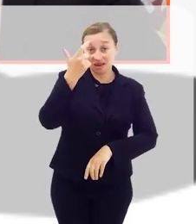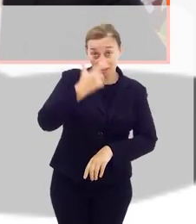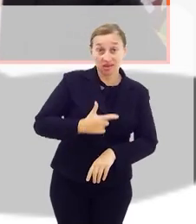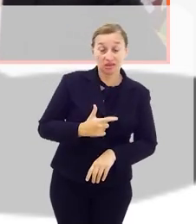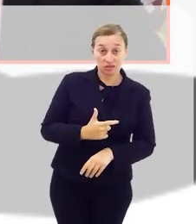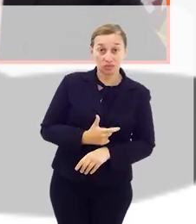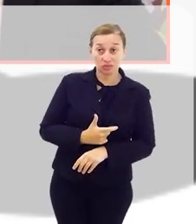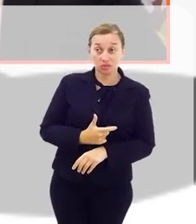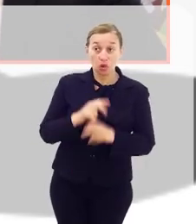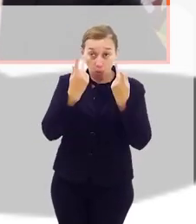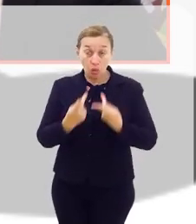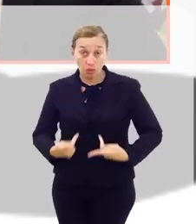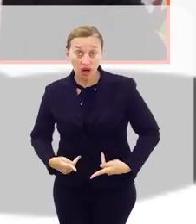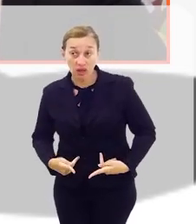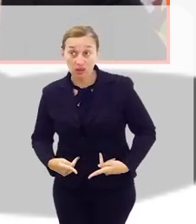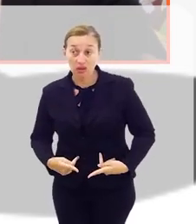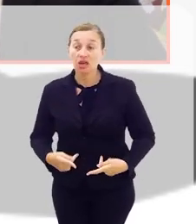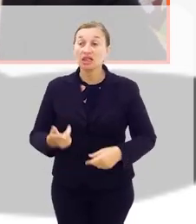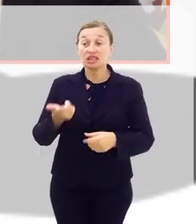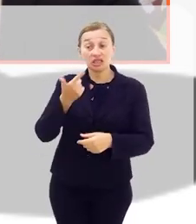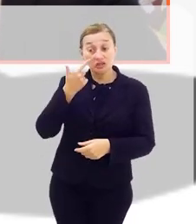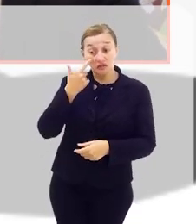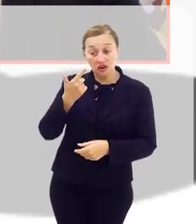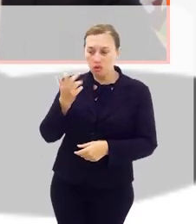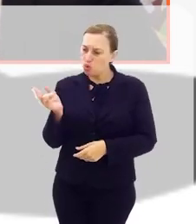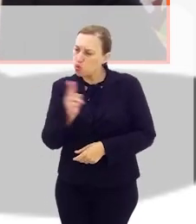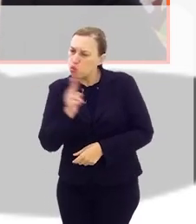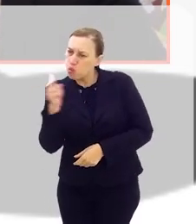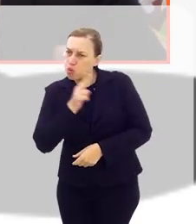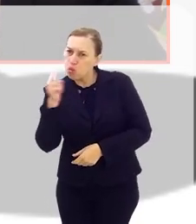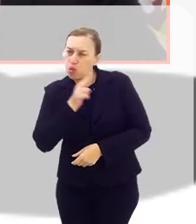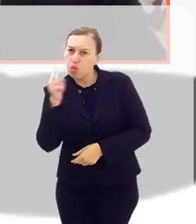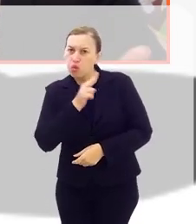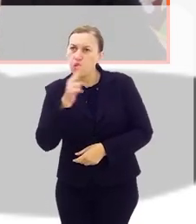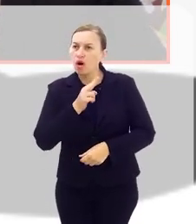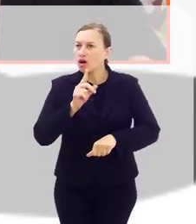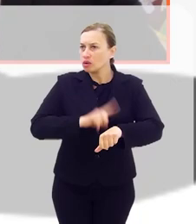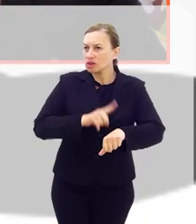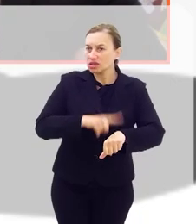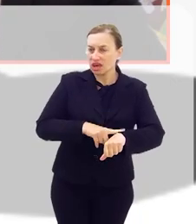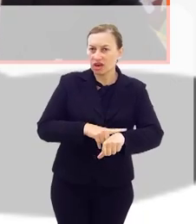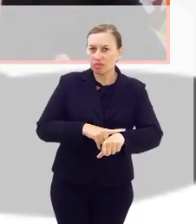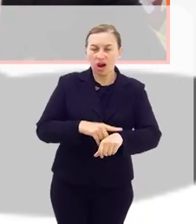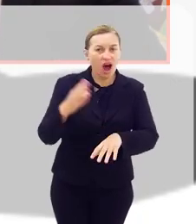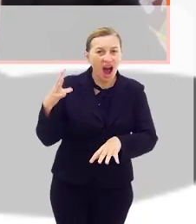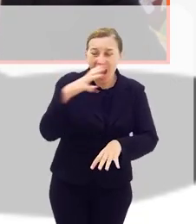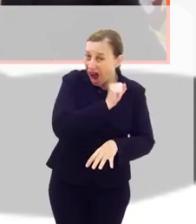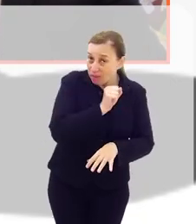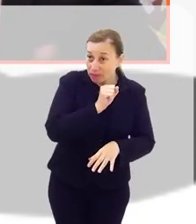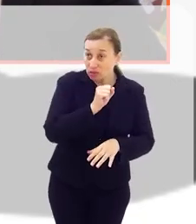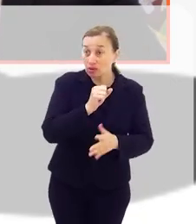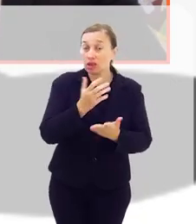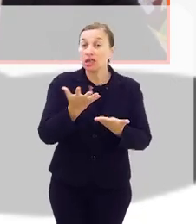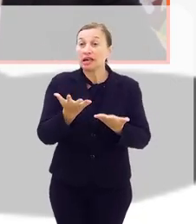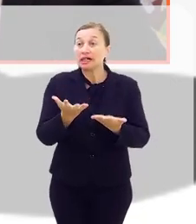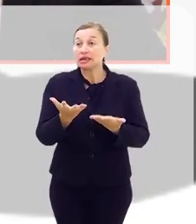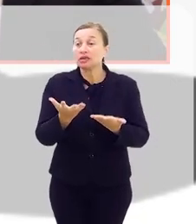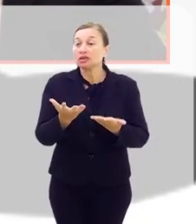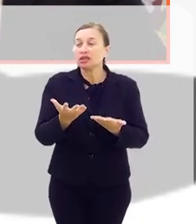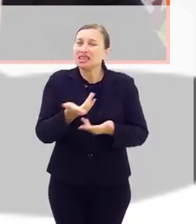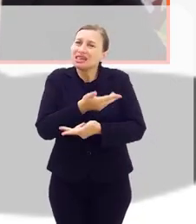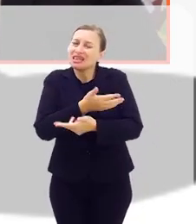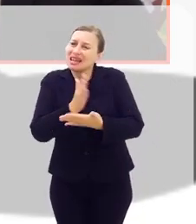Humanizar é isso. A gente sabe que o tempo está corrido, as coisas estão acontecendo em uma velocidade fora do comum